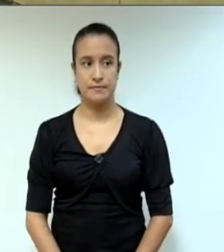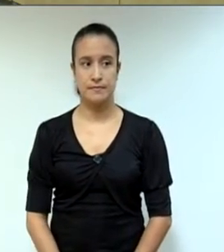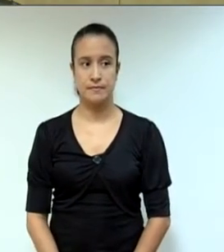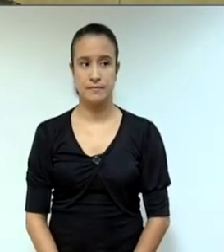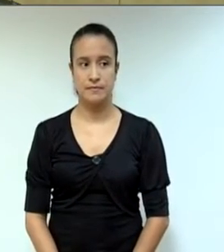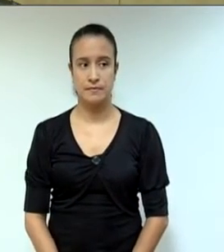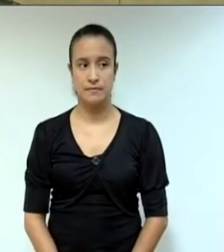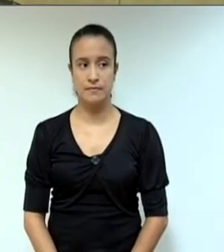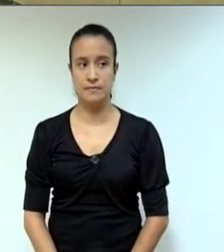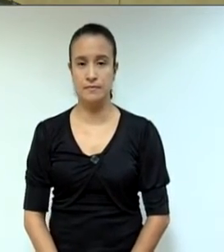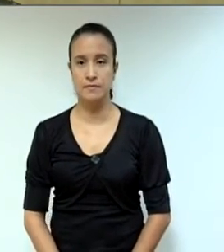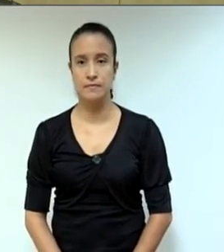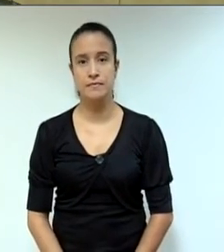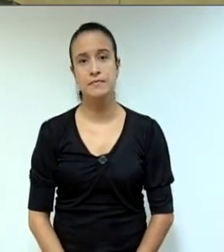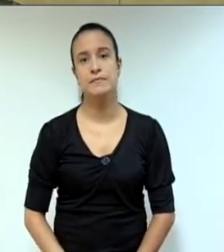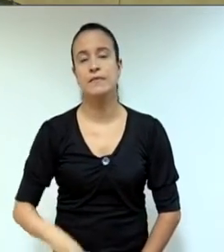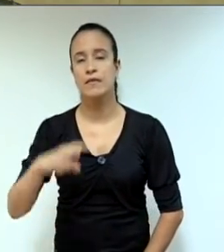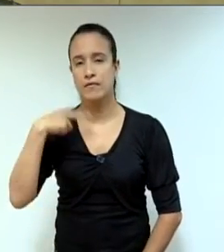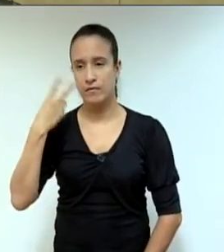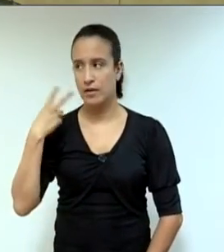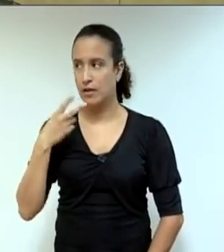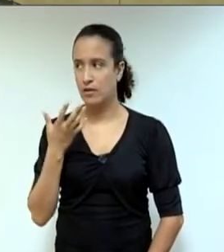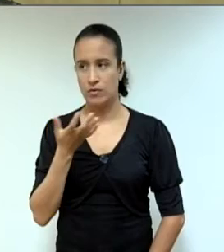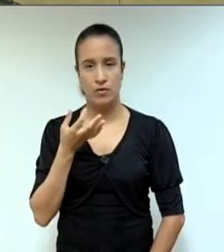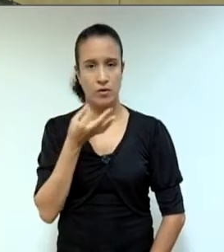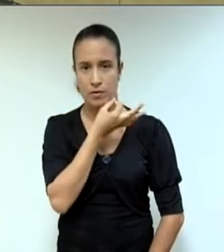Mais algum vereador gostaria de fazer a palavra?